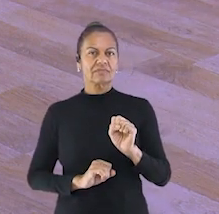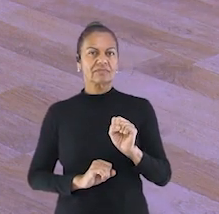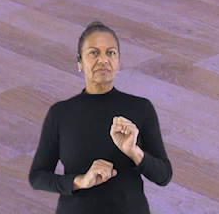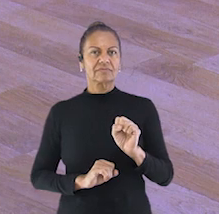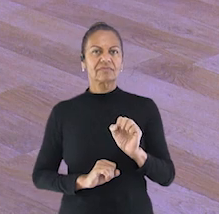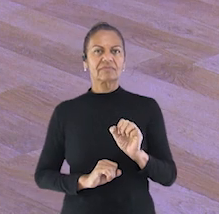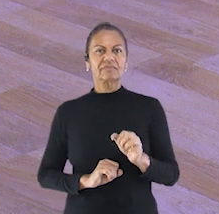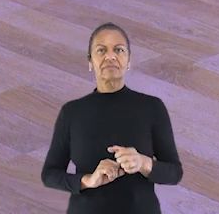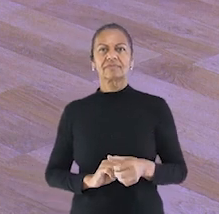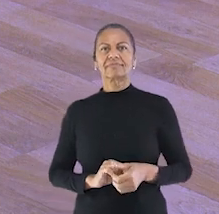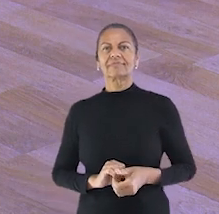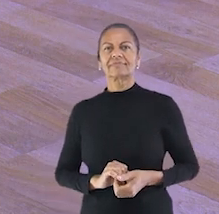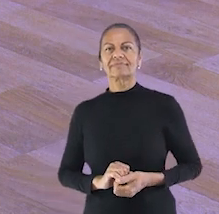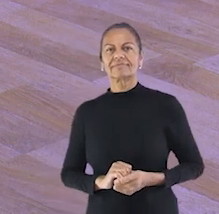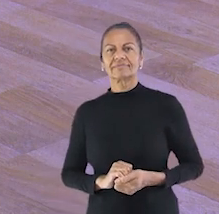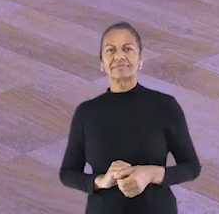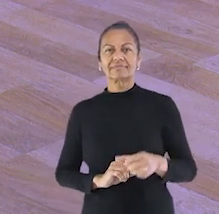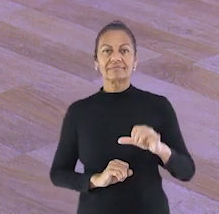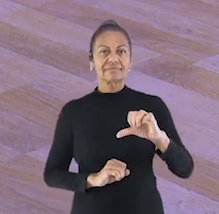oito,